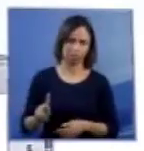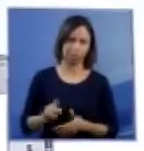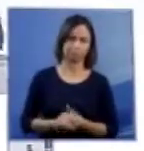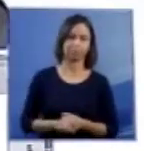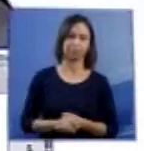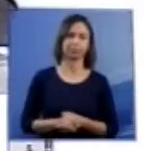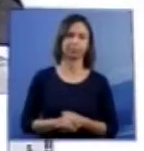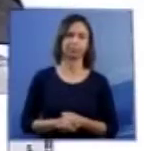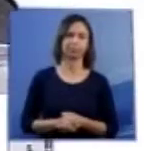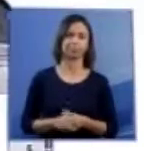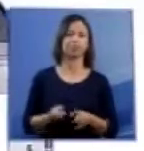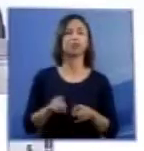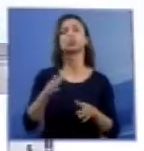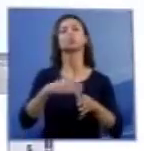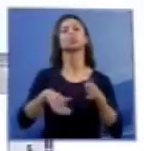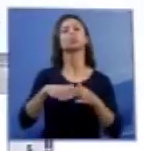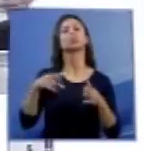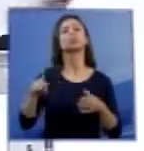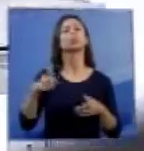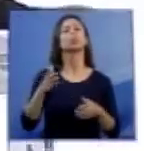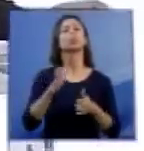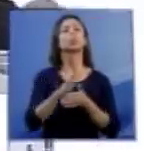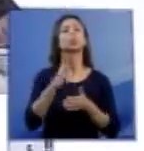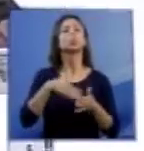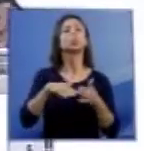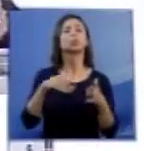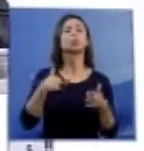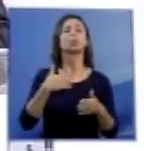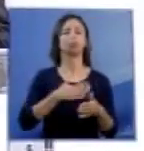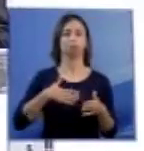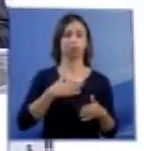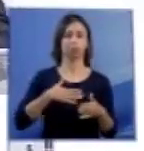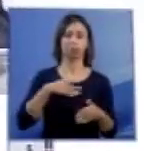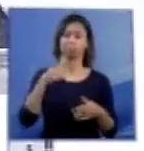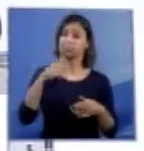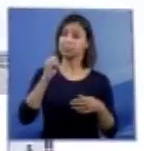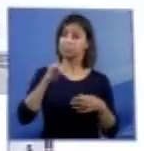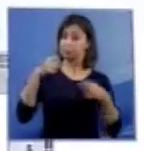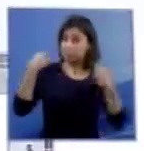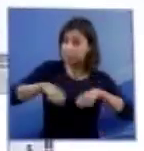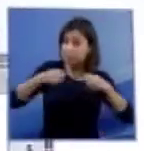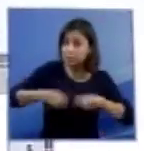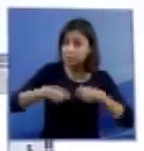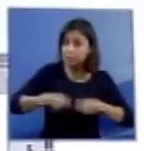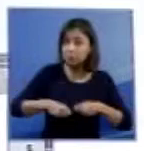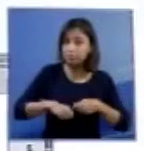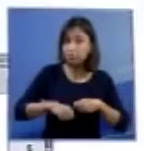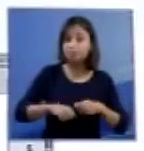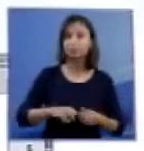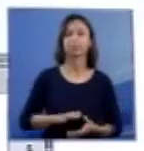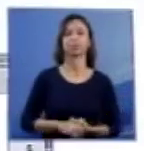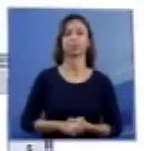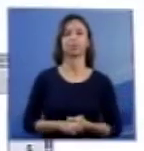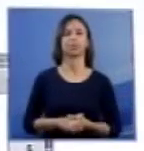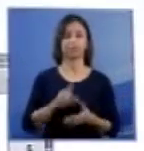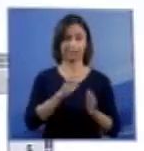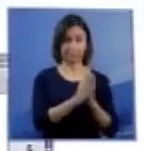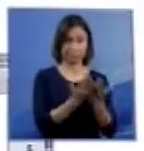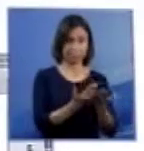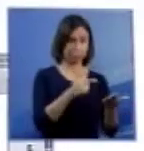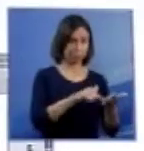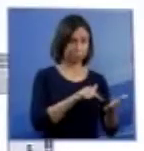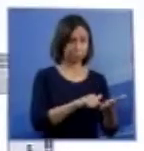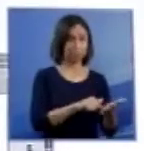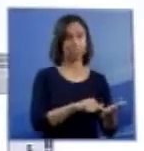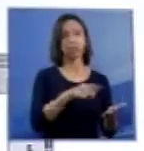é tudo aquilo que possa satisfazer uma necessidade. Vejam que esta passagem bíblica